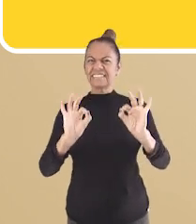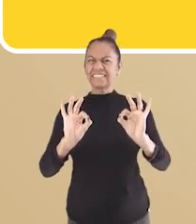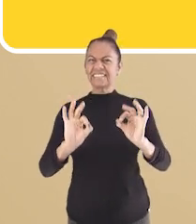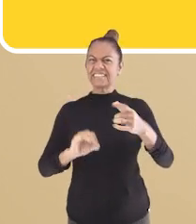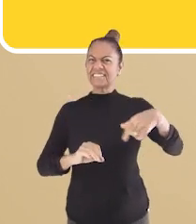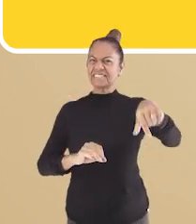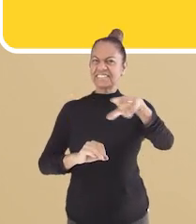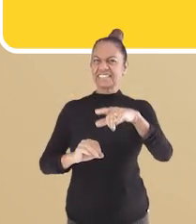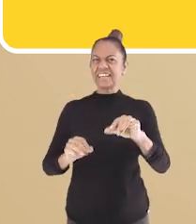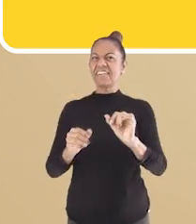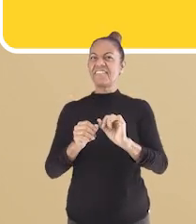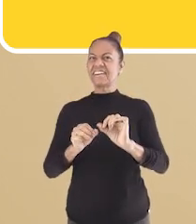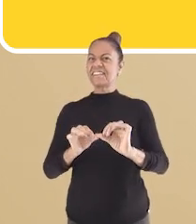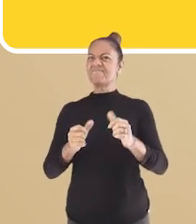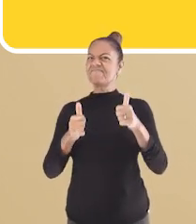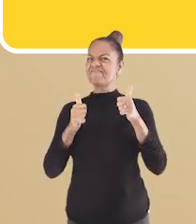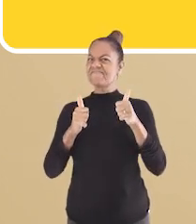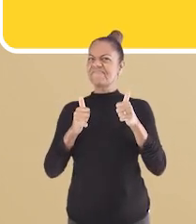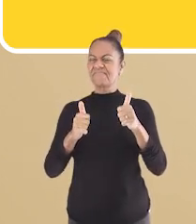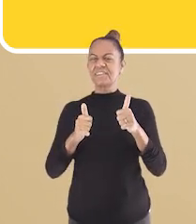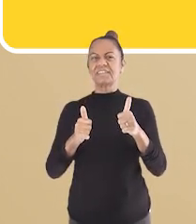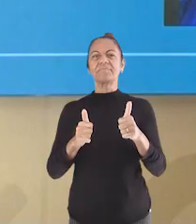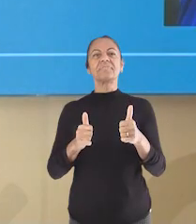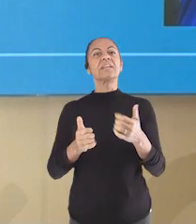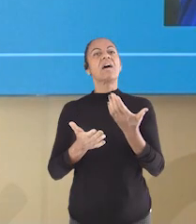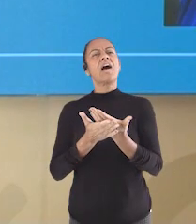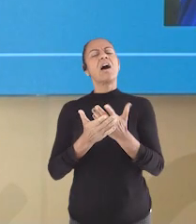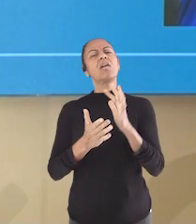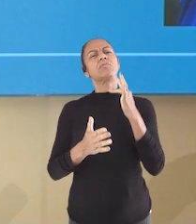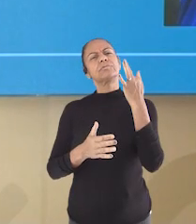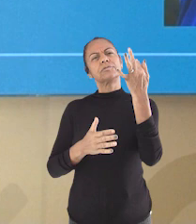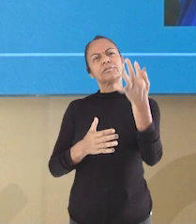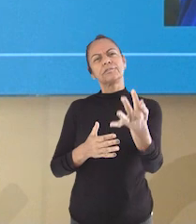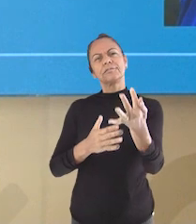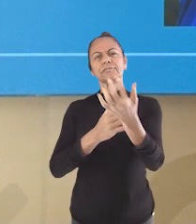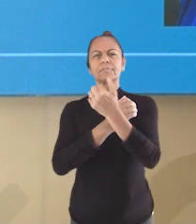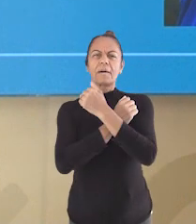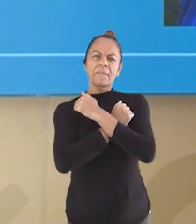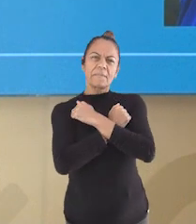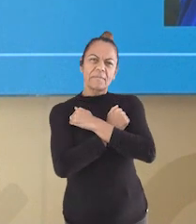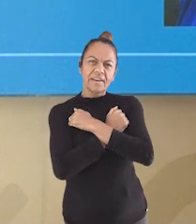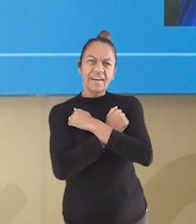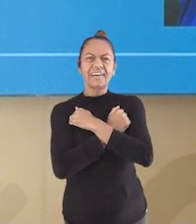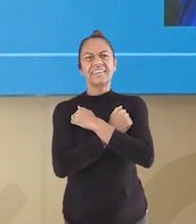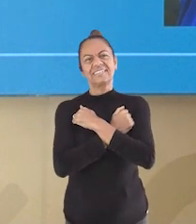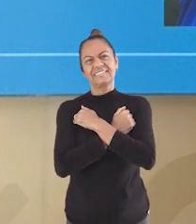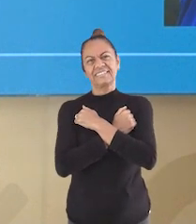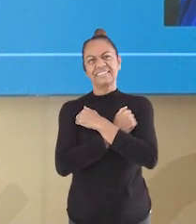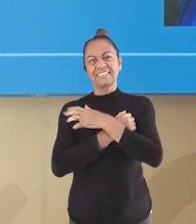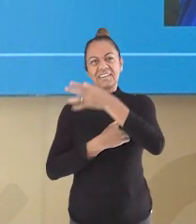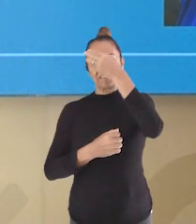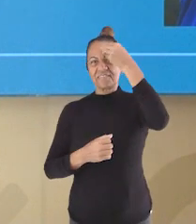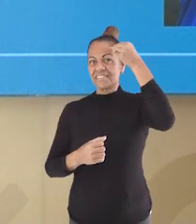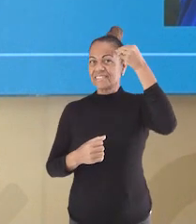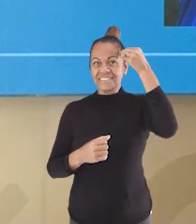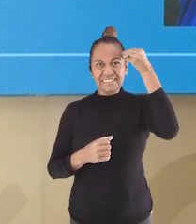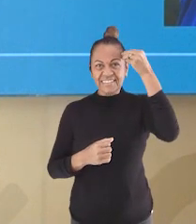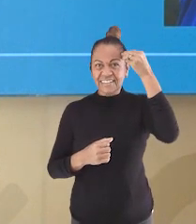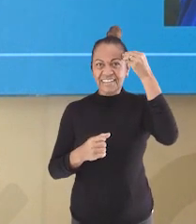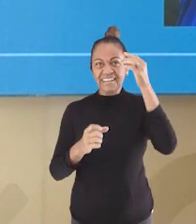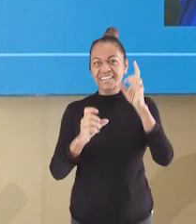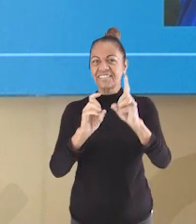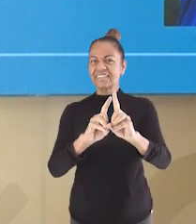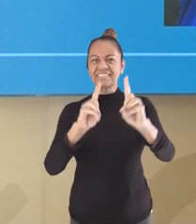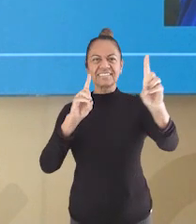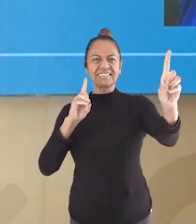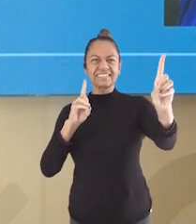Tenho certeza que você vai arrasar! Até a nossa próxima aula. Um abraço da professora Ivonilza. E